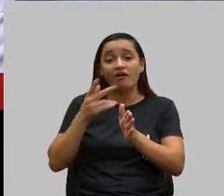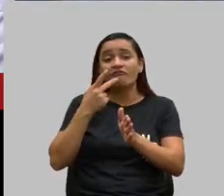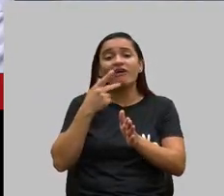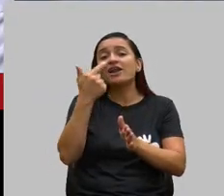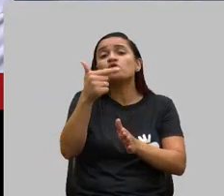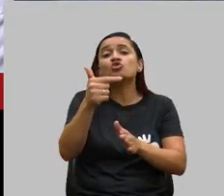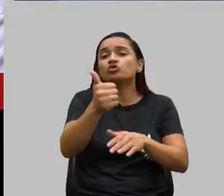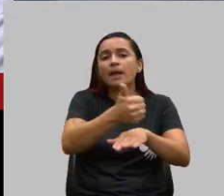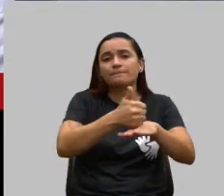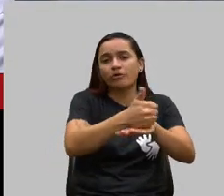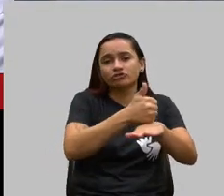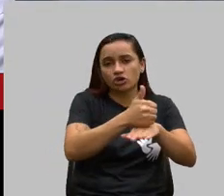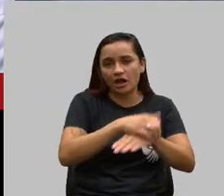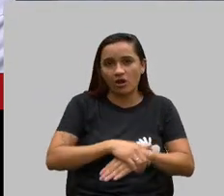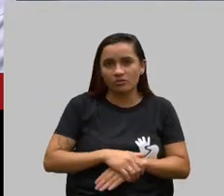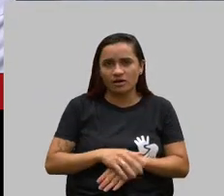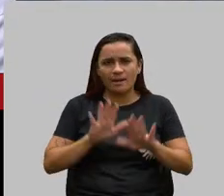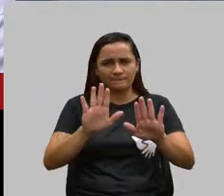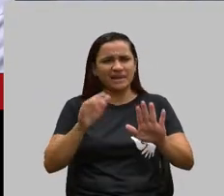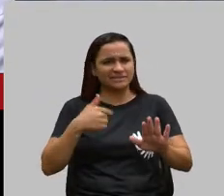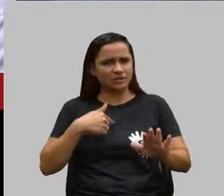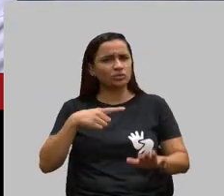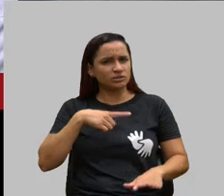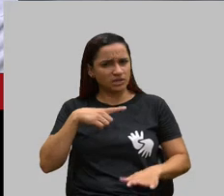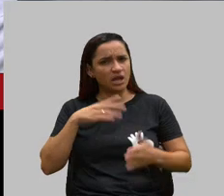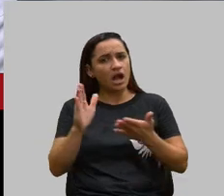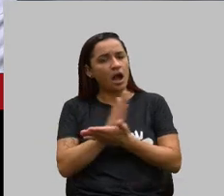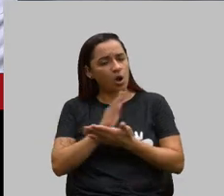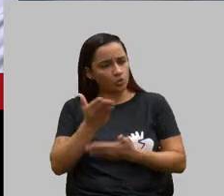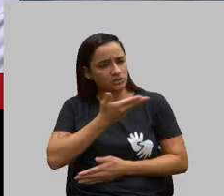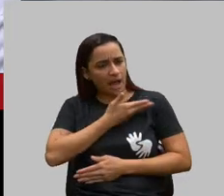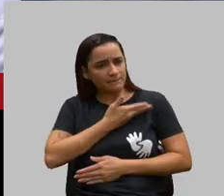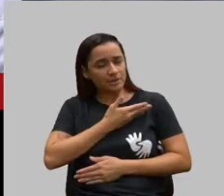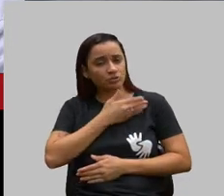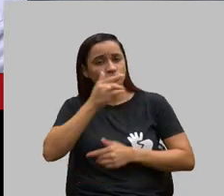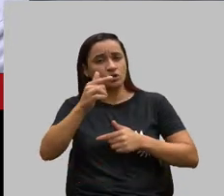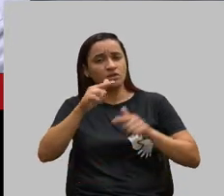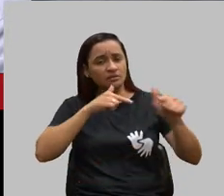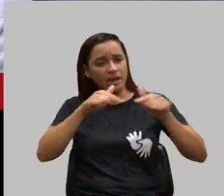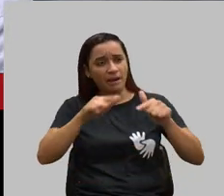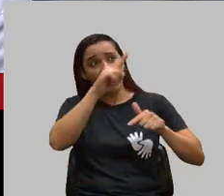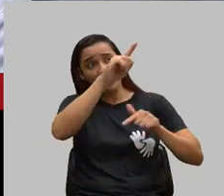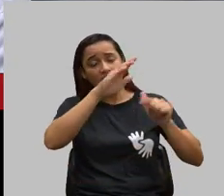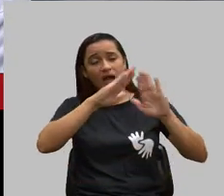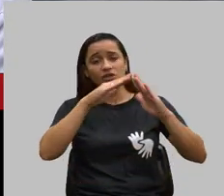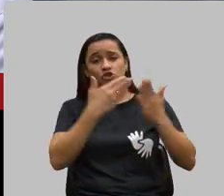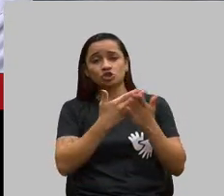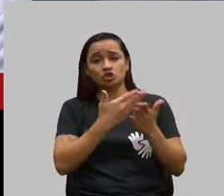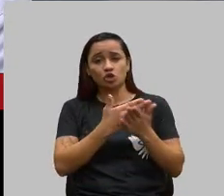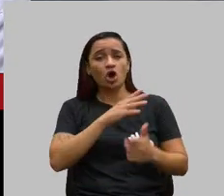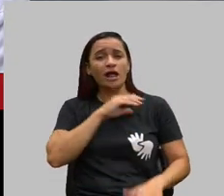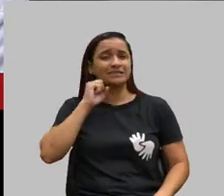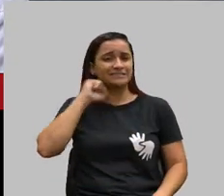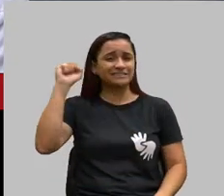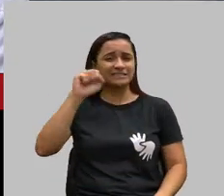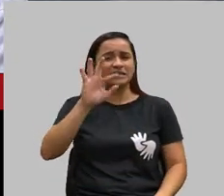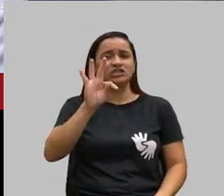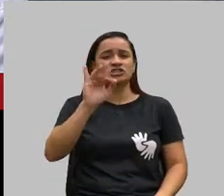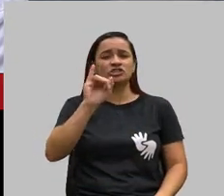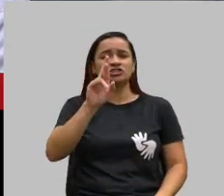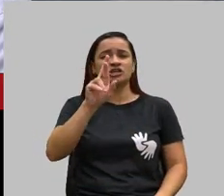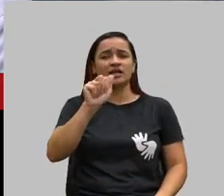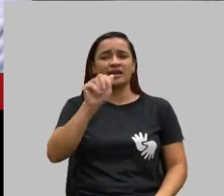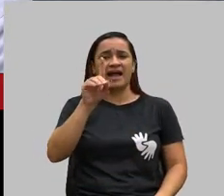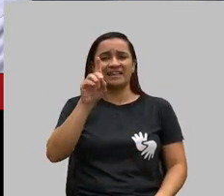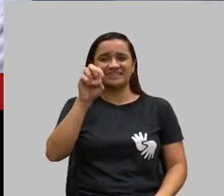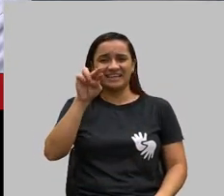Porque eu tenho colegas lá no Tiradentes que pagam caríssimo o plano de saúde e que está na